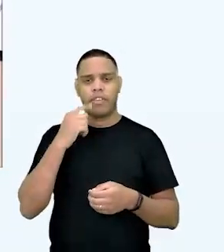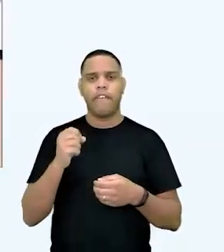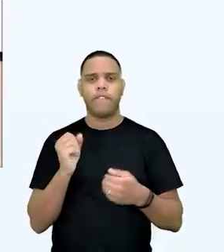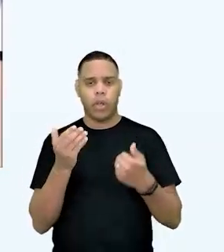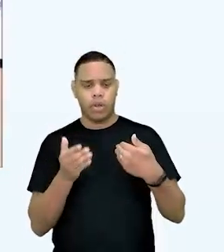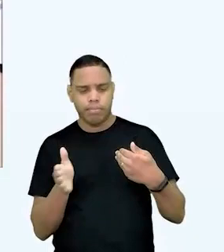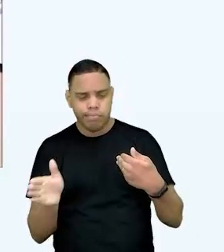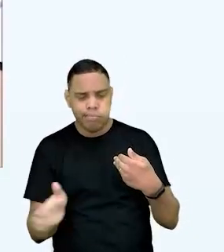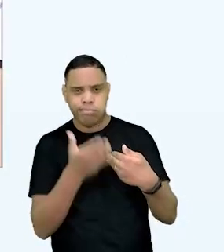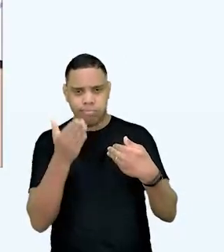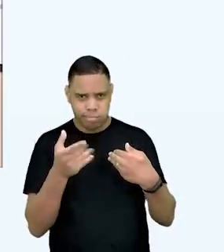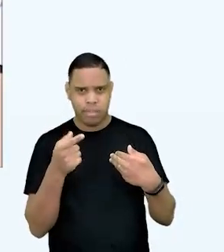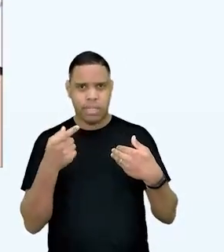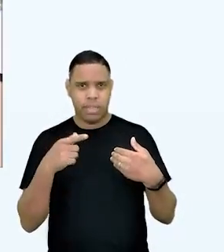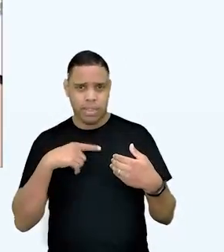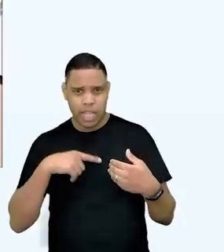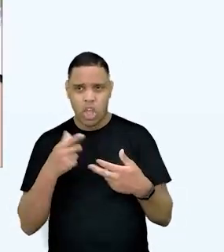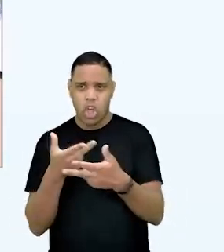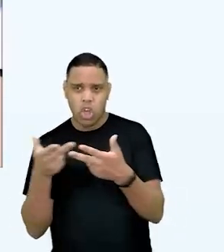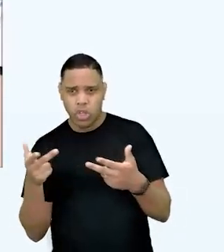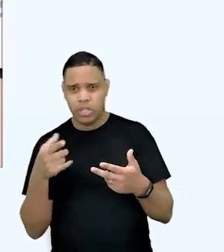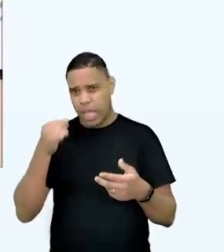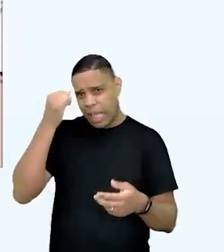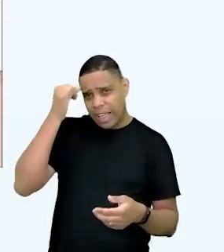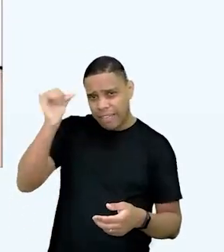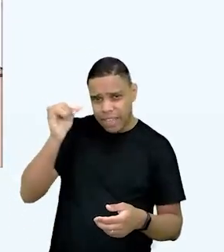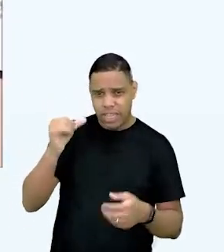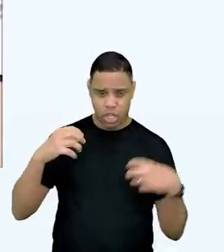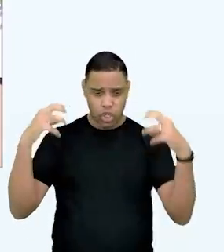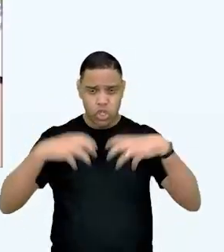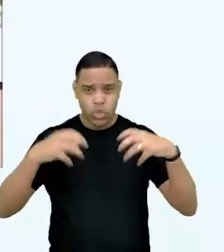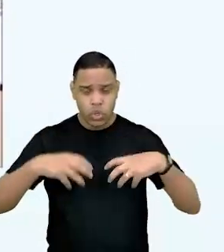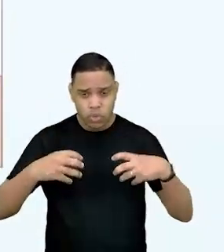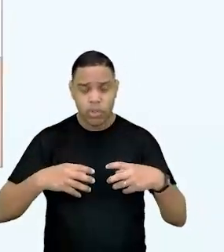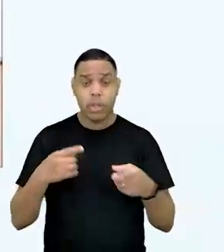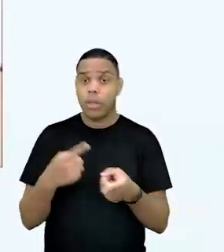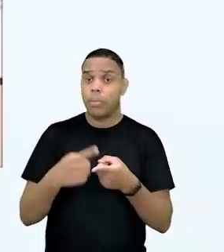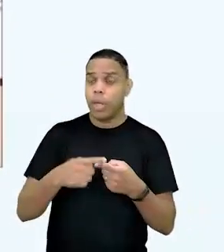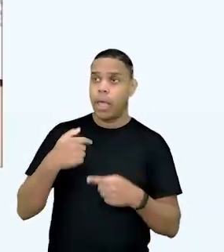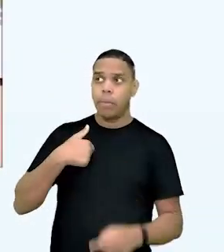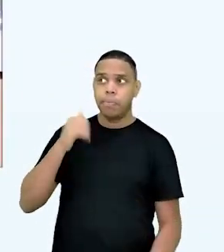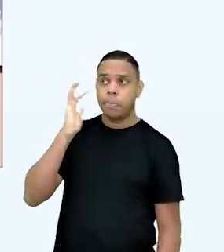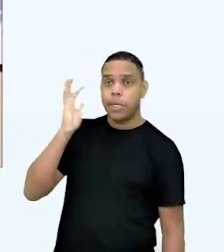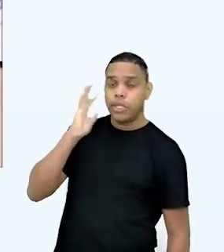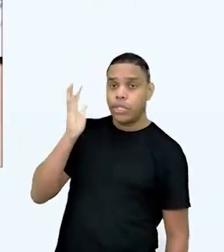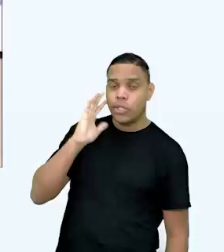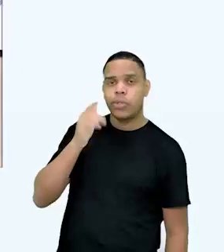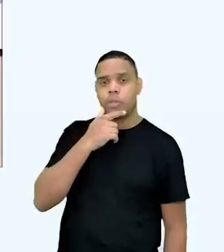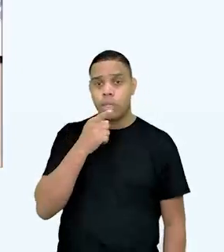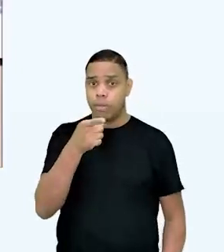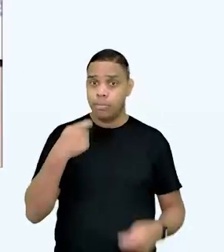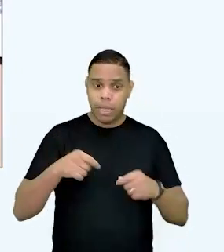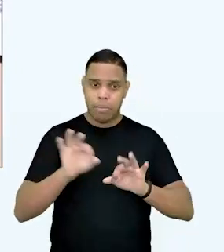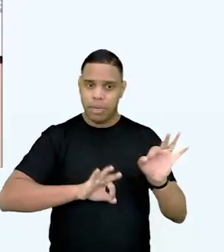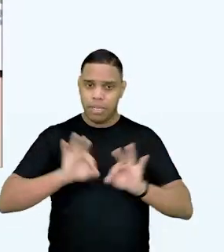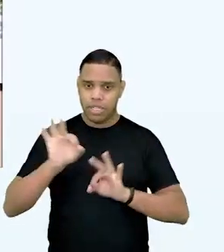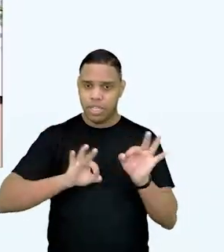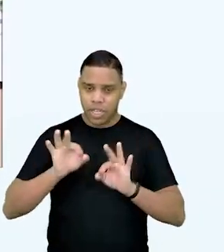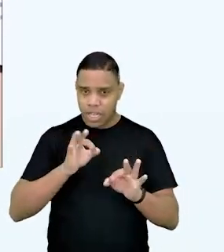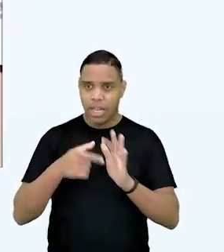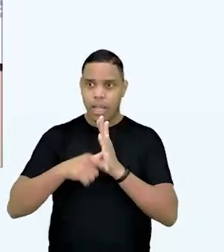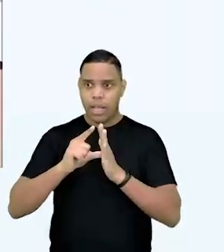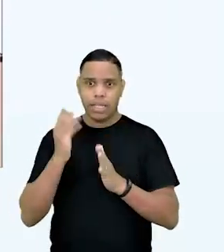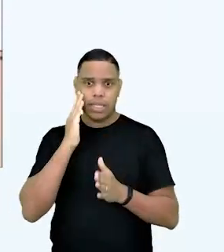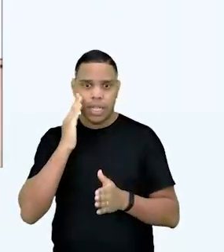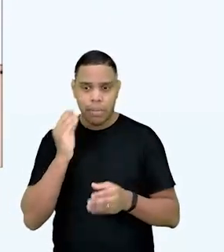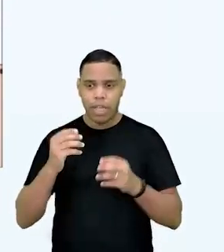externo que segura a umidade ou que evita a chuva e tudo mais? Porque aí eu imagino que você tem que planejar as coisas também.